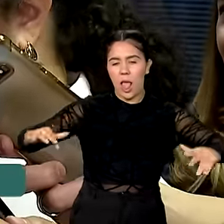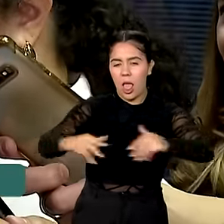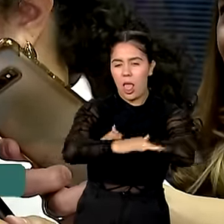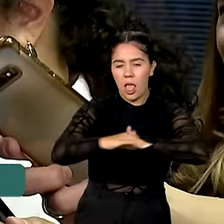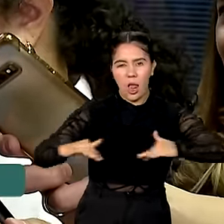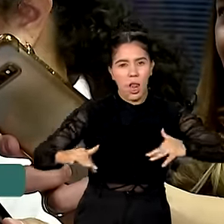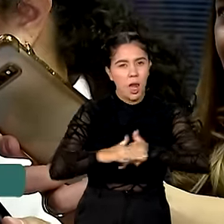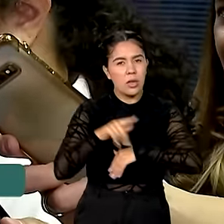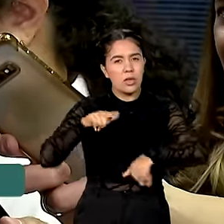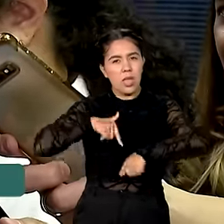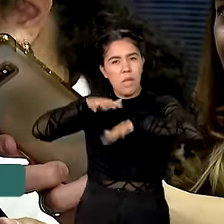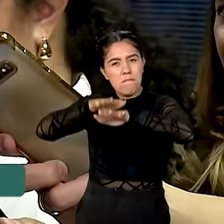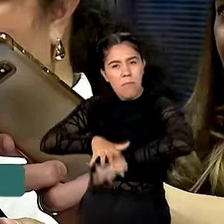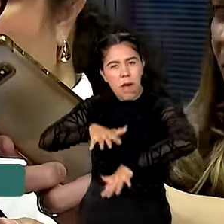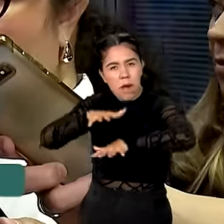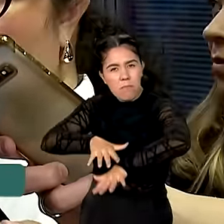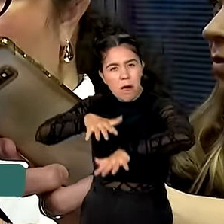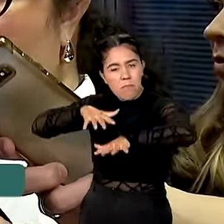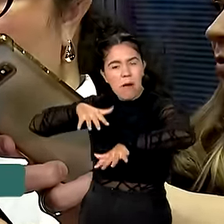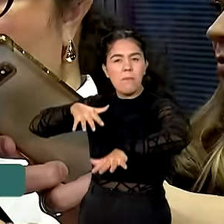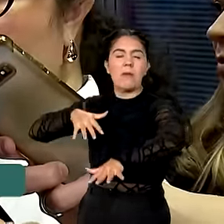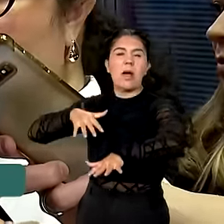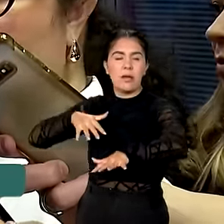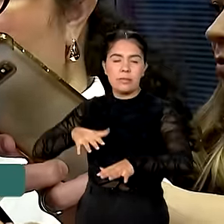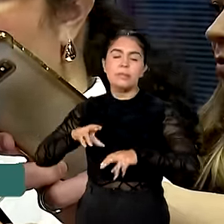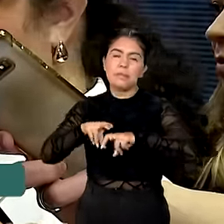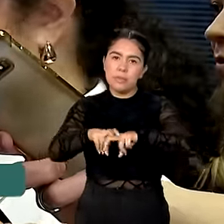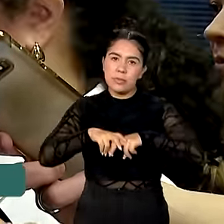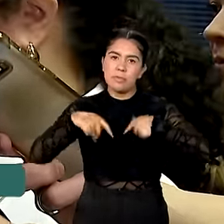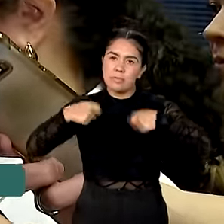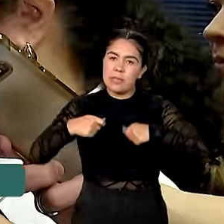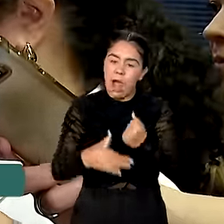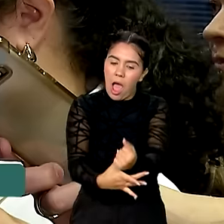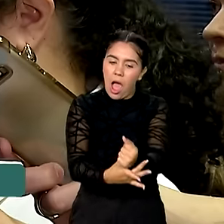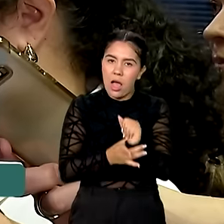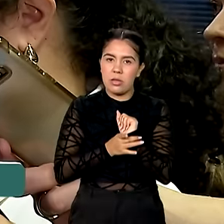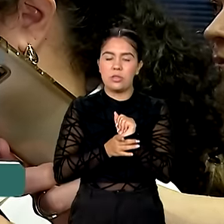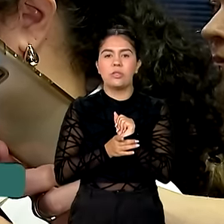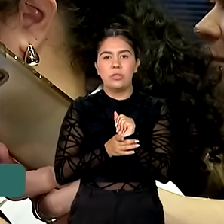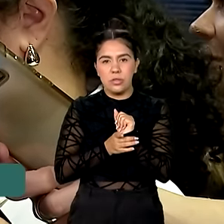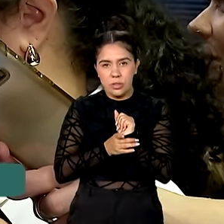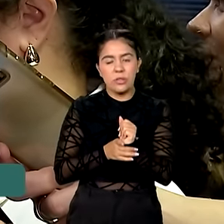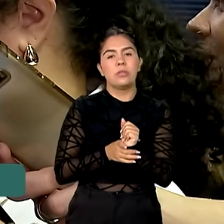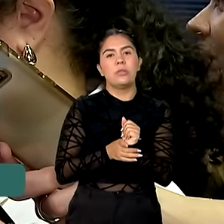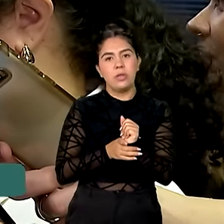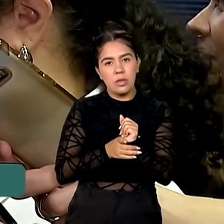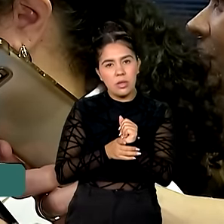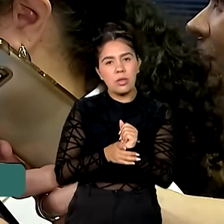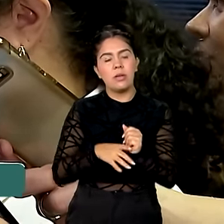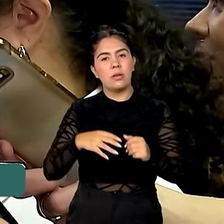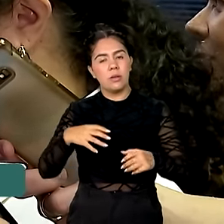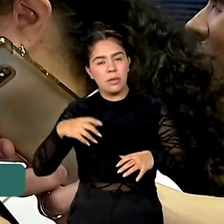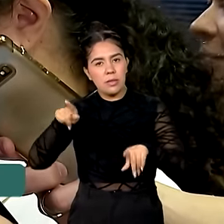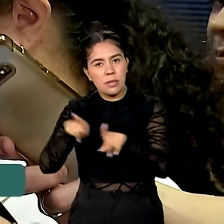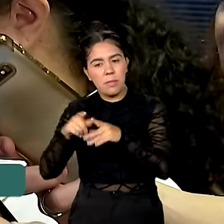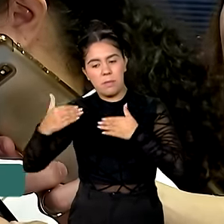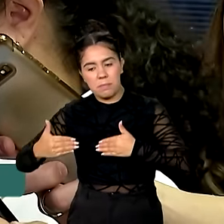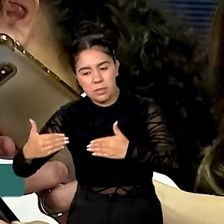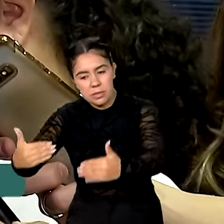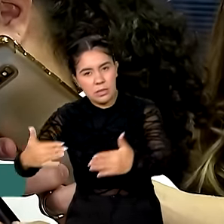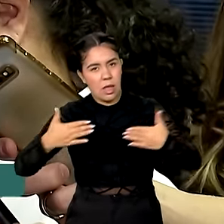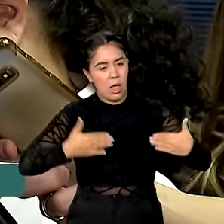grandes manifestações e temos todas as razões para garantir a segurança dos ministérios, do Congresso Nacional,